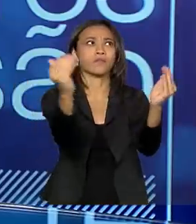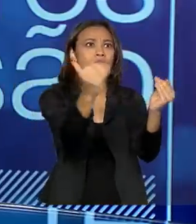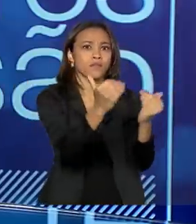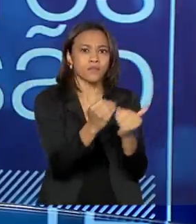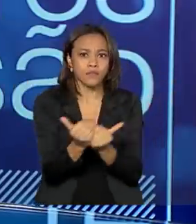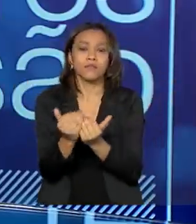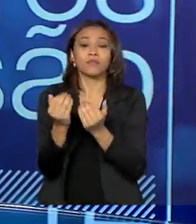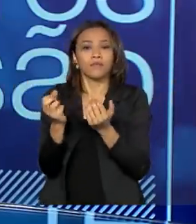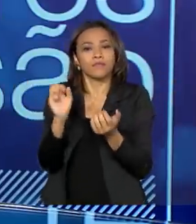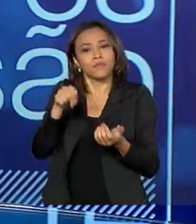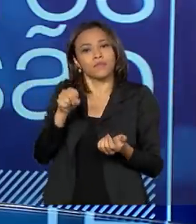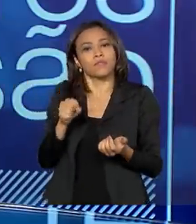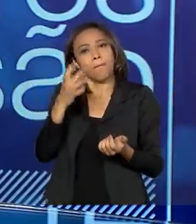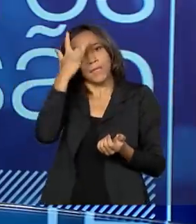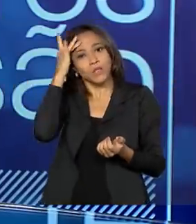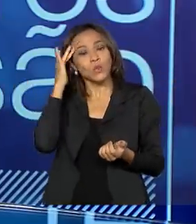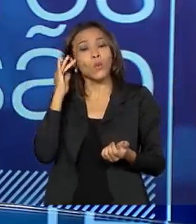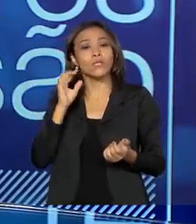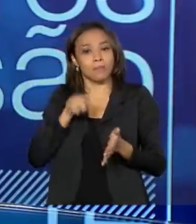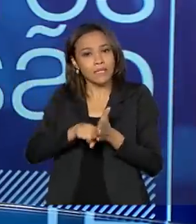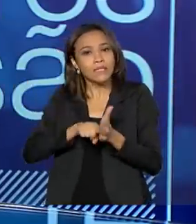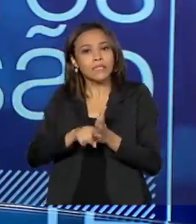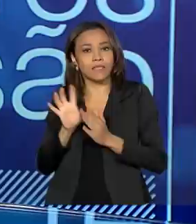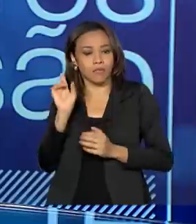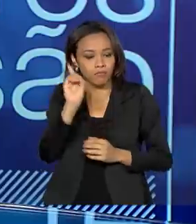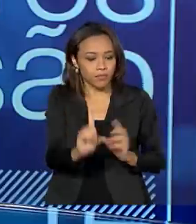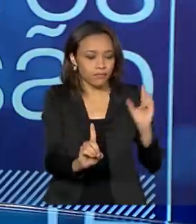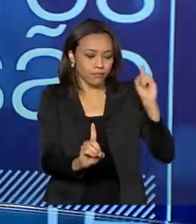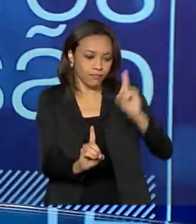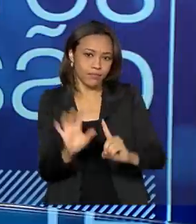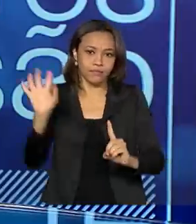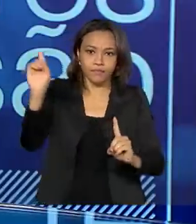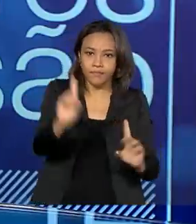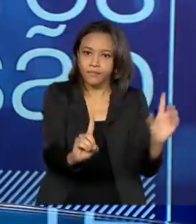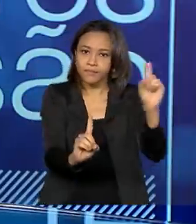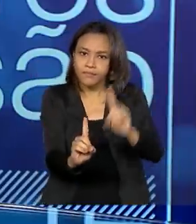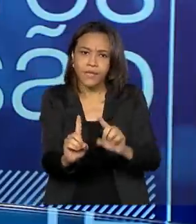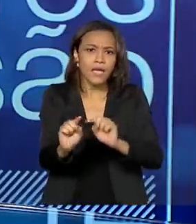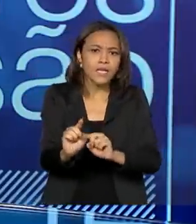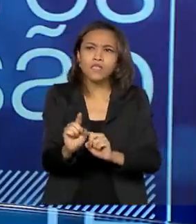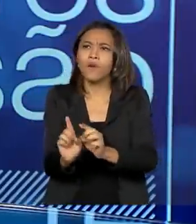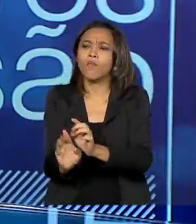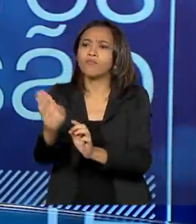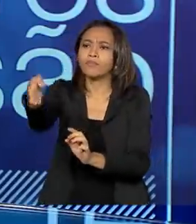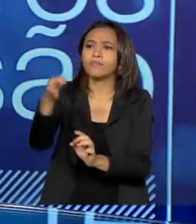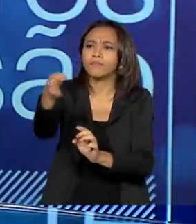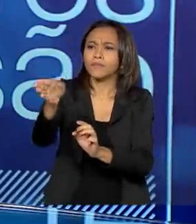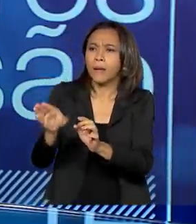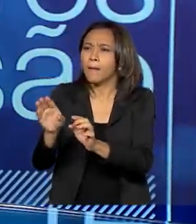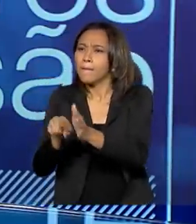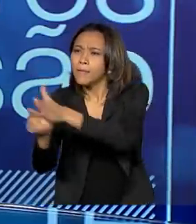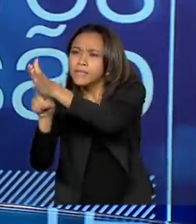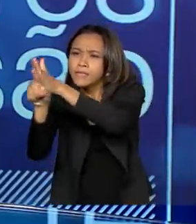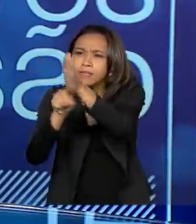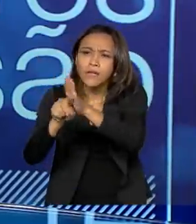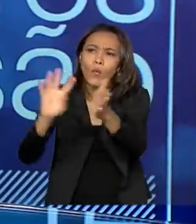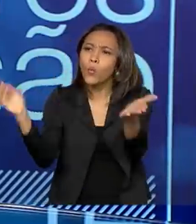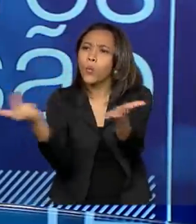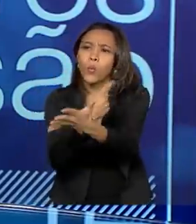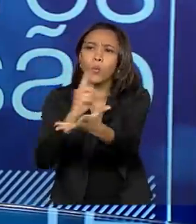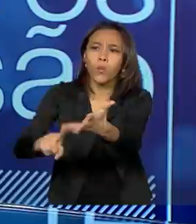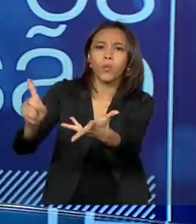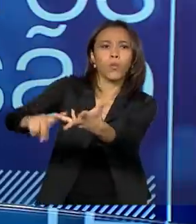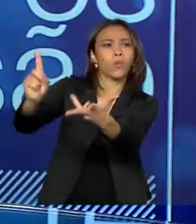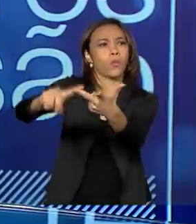pesquisadores que vão fazer pesquisa, vão buscar no mercado, na sociedade, elementos para poder subsidiar essas